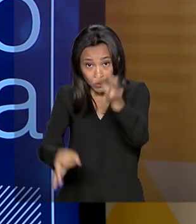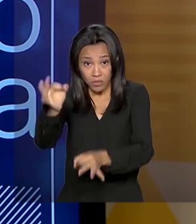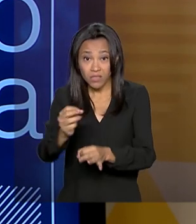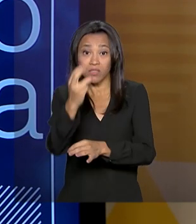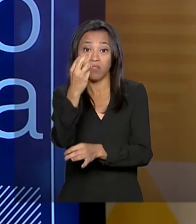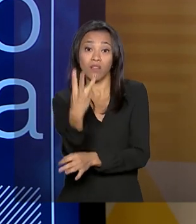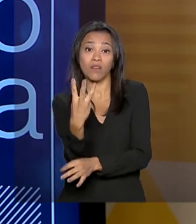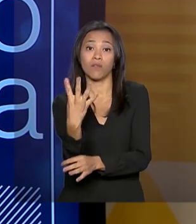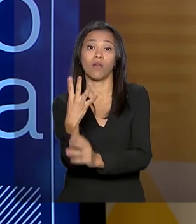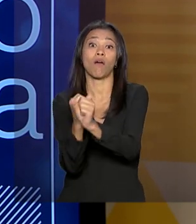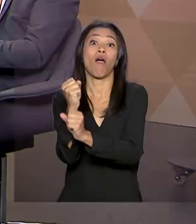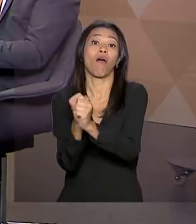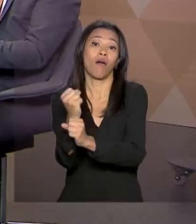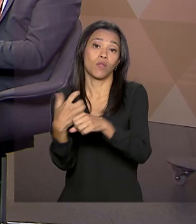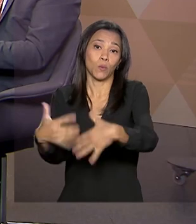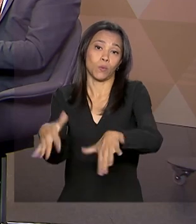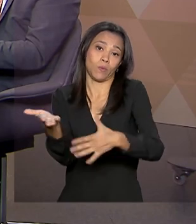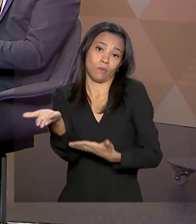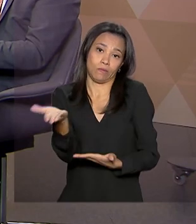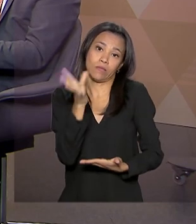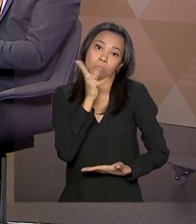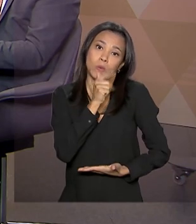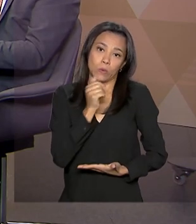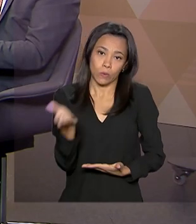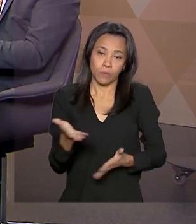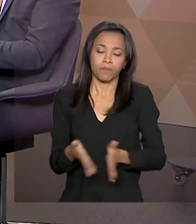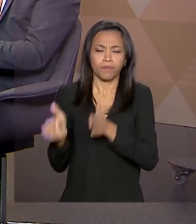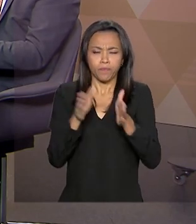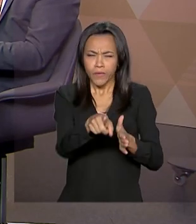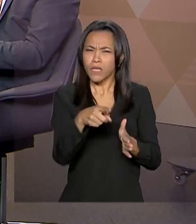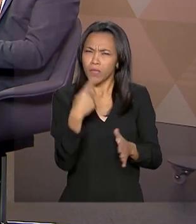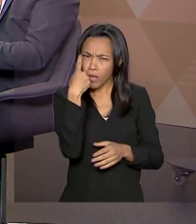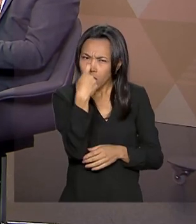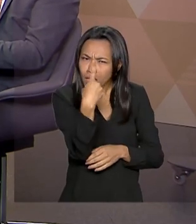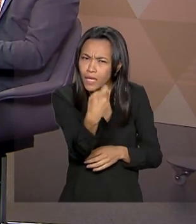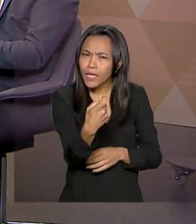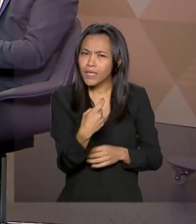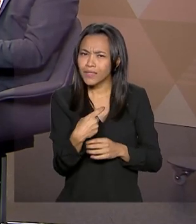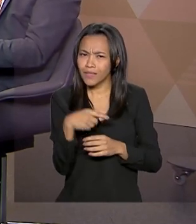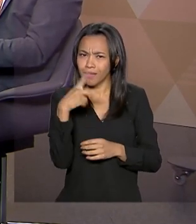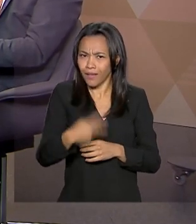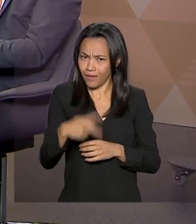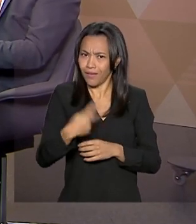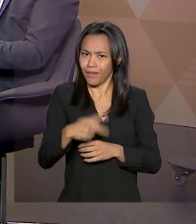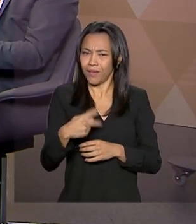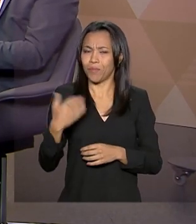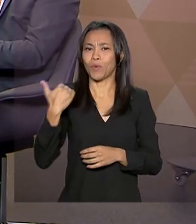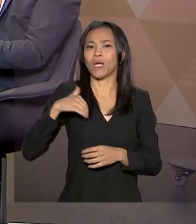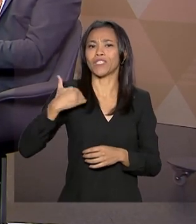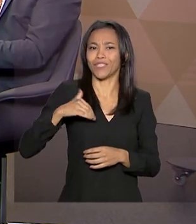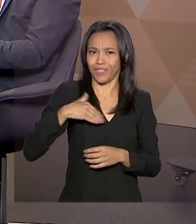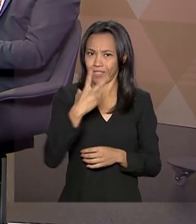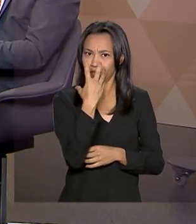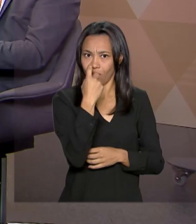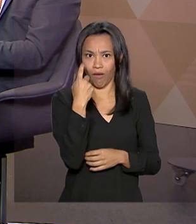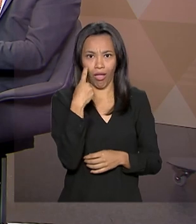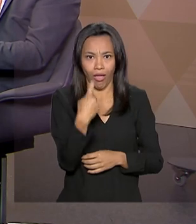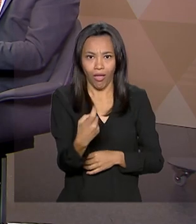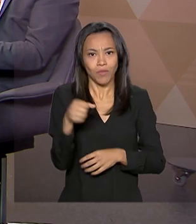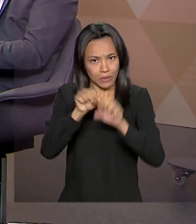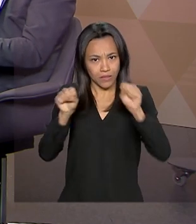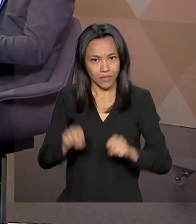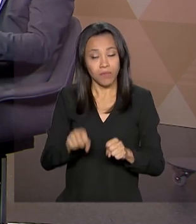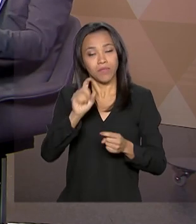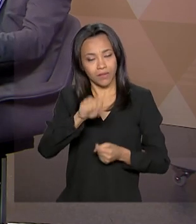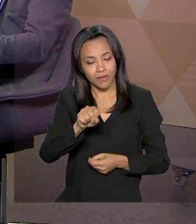anos. E ela também despertou o interesse de outros países, de um vizinho nosso aqui da Argentina? Vários países, nós priorizamos